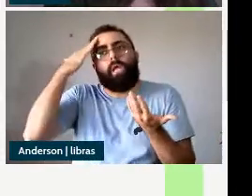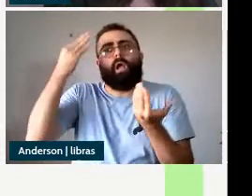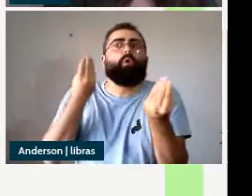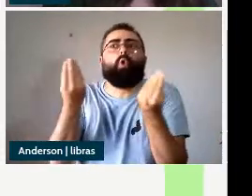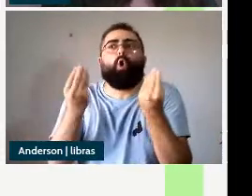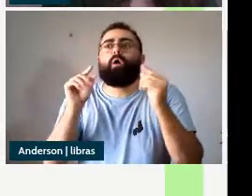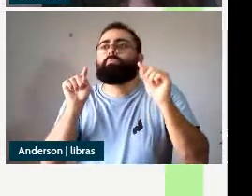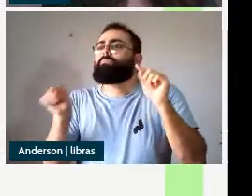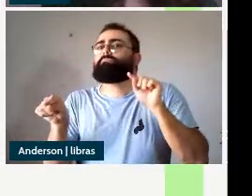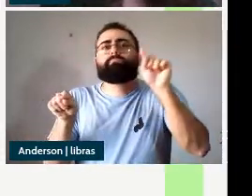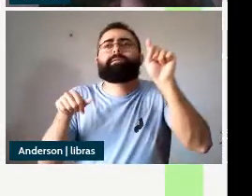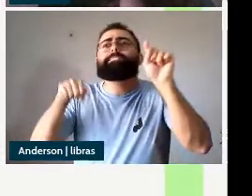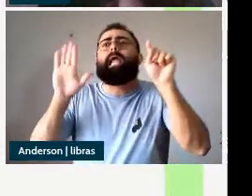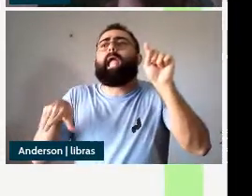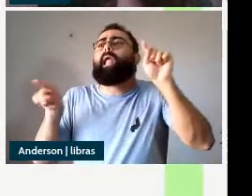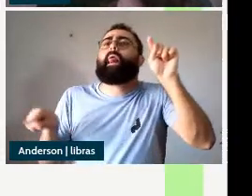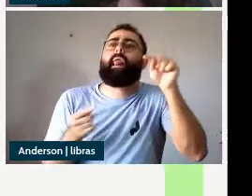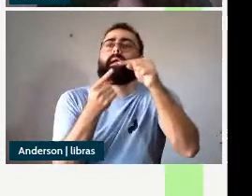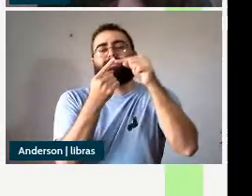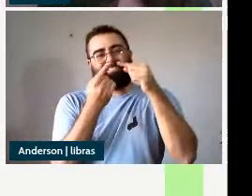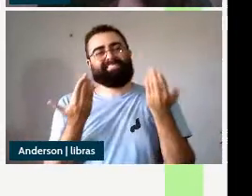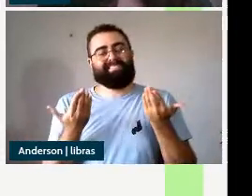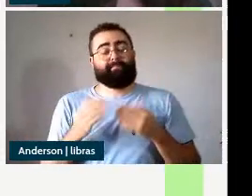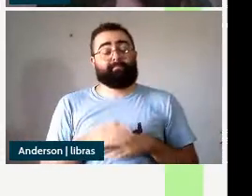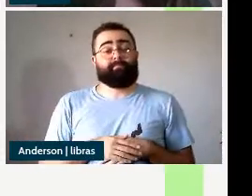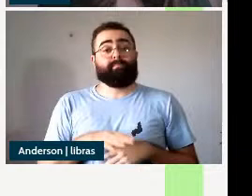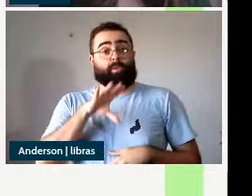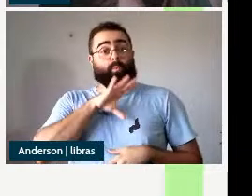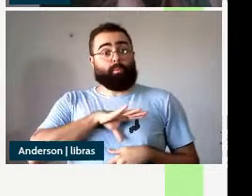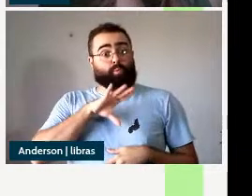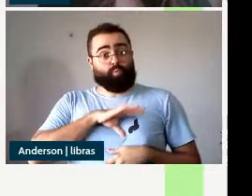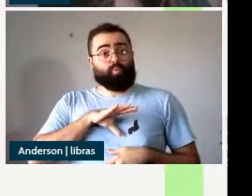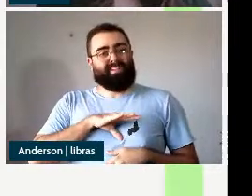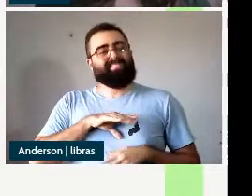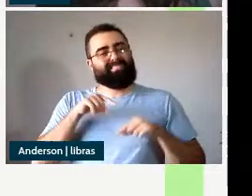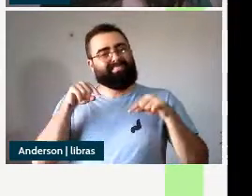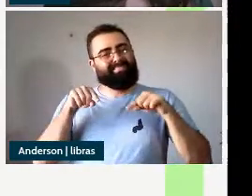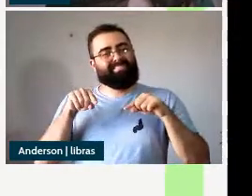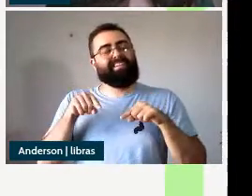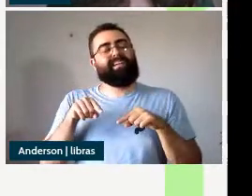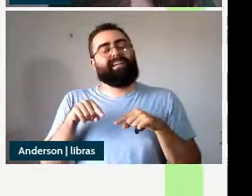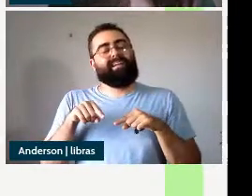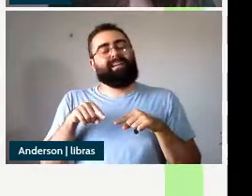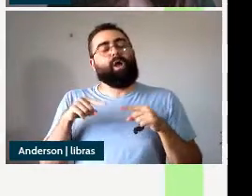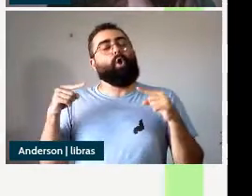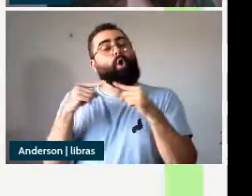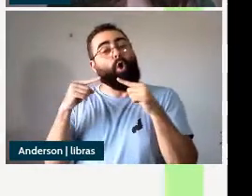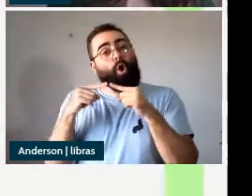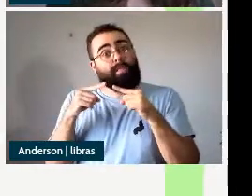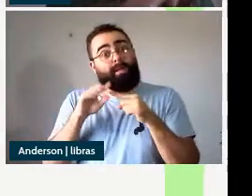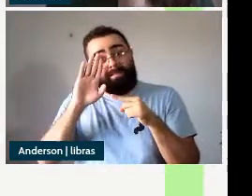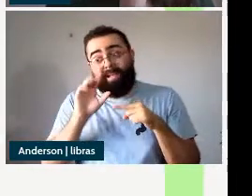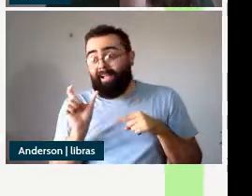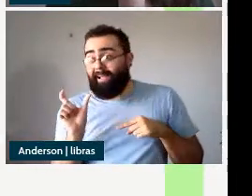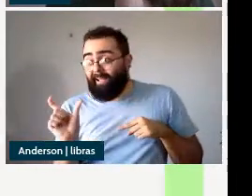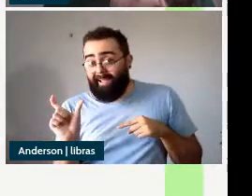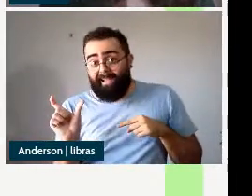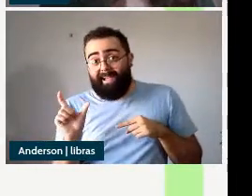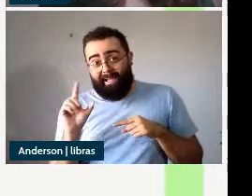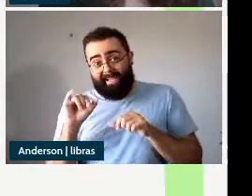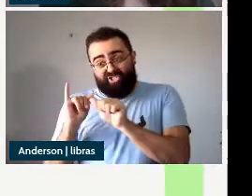embora o PB seja uma língua em que a concordância entre o depictivo e o argumento a que ele se refere